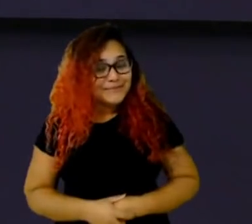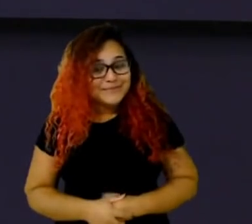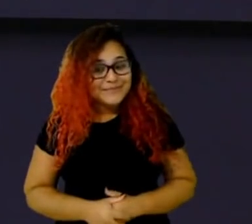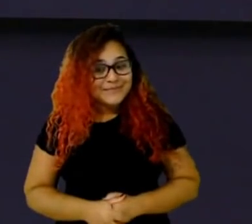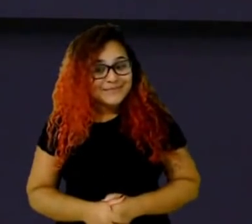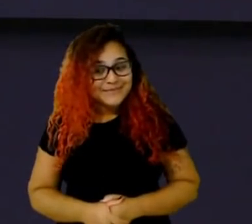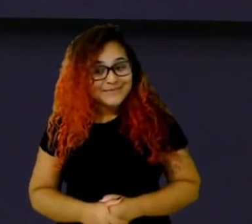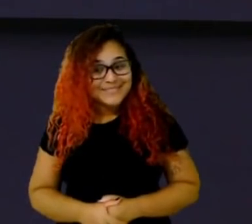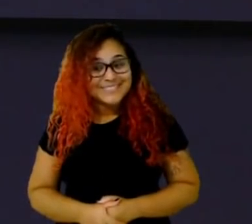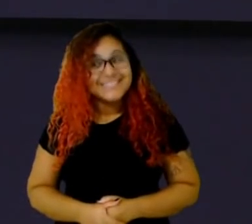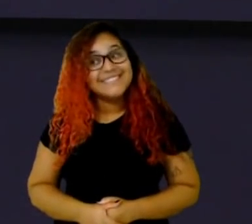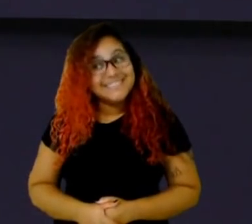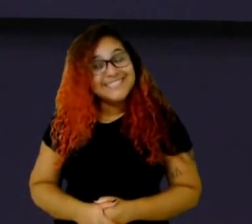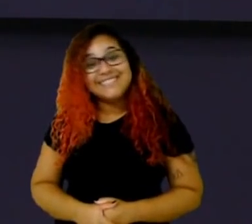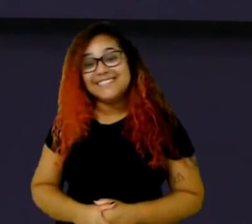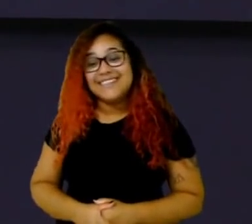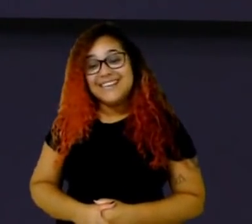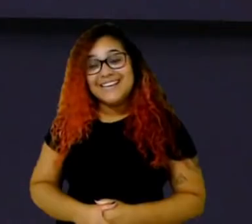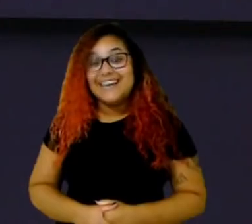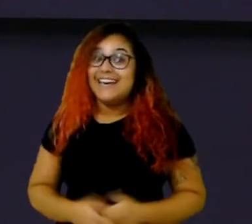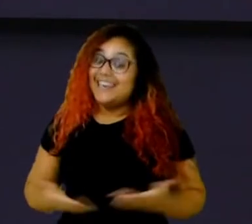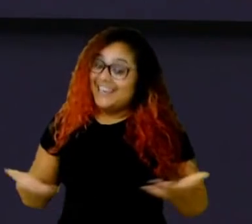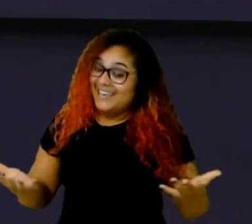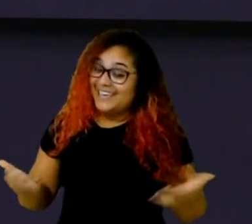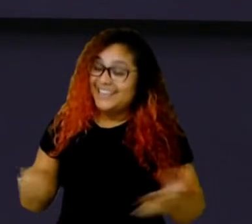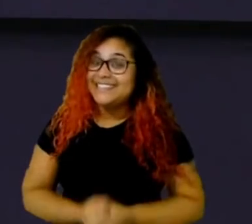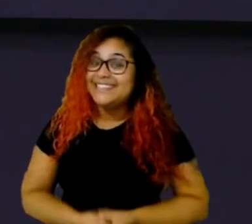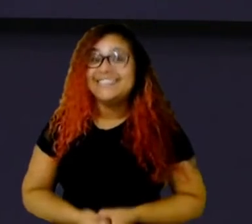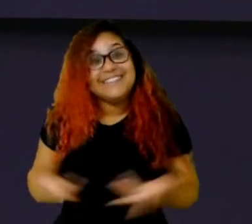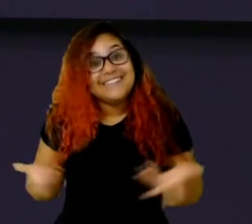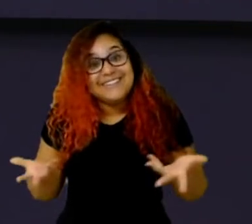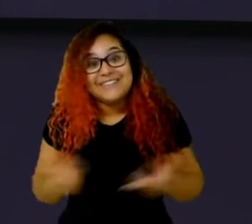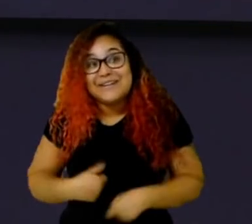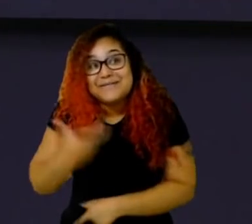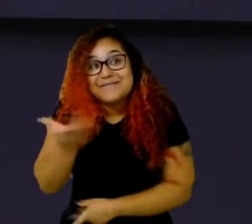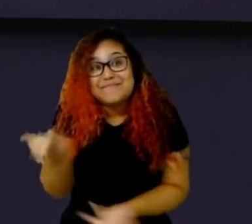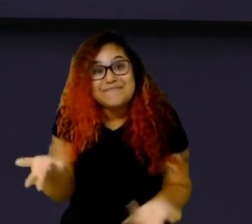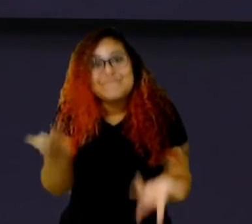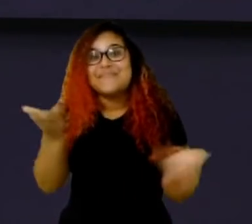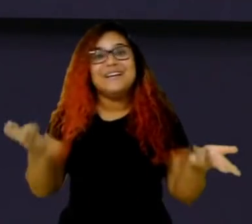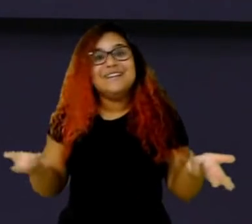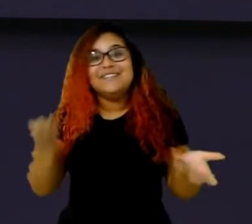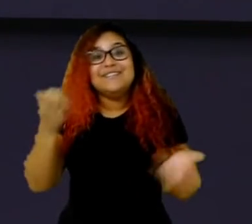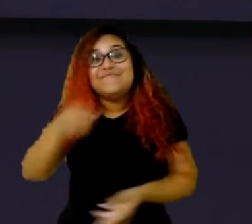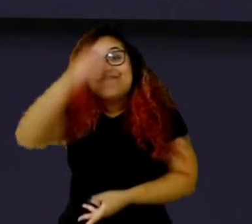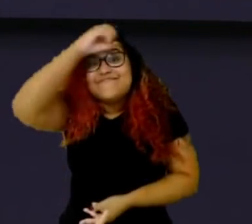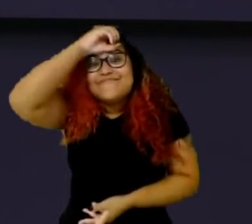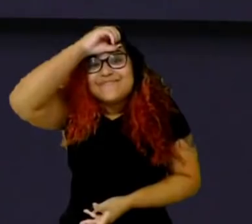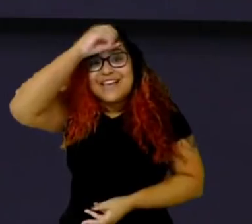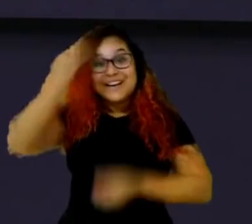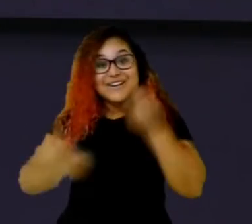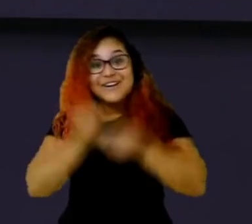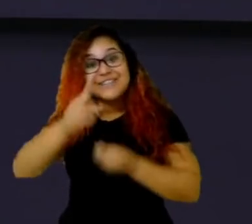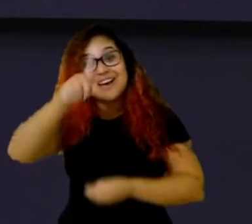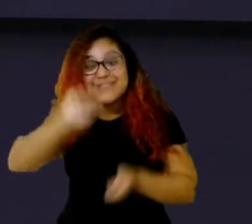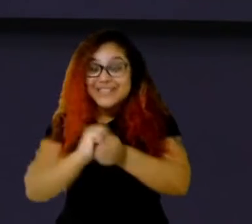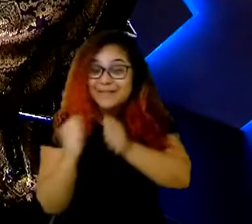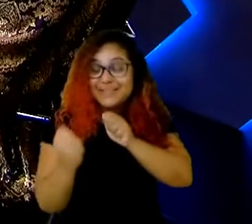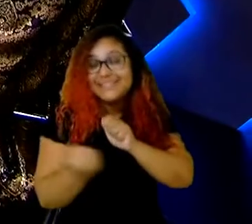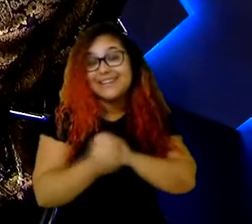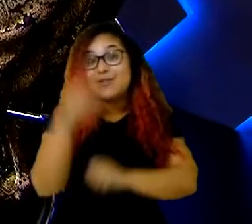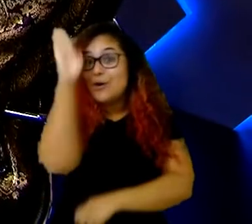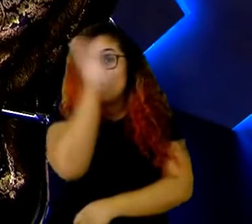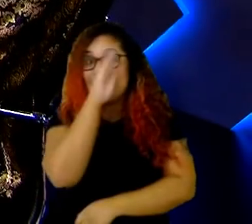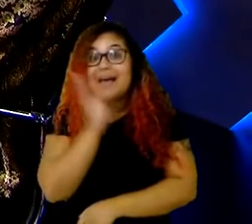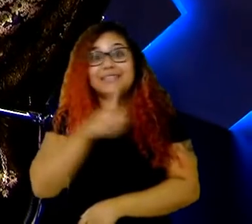O boss, né, velho então, cara eu não sei ainda como é que vai ser essa adaptação do Brasil de Genatop a gente viu uma Genatop hoje né, a